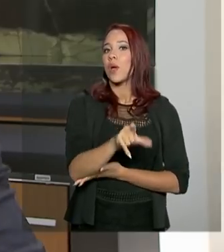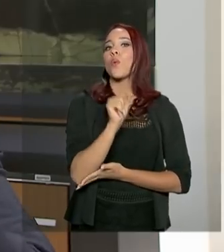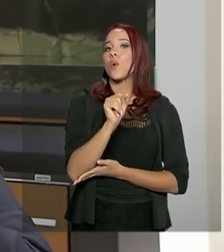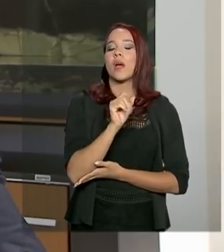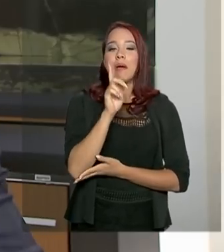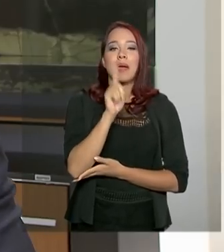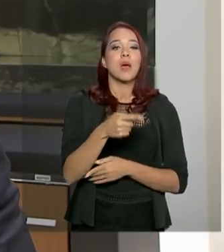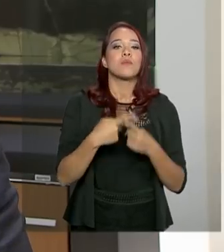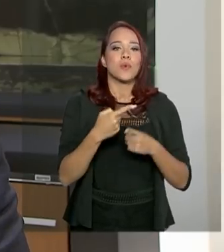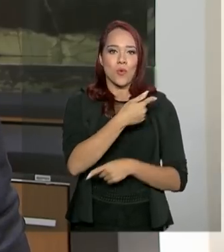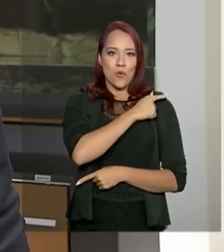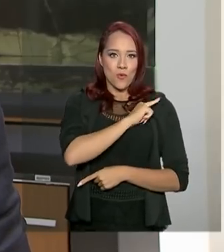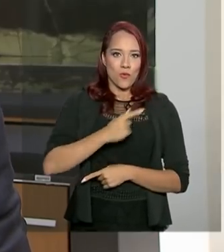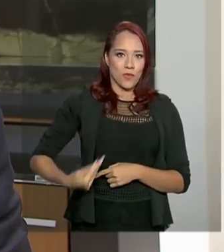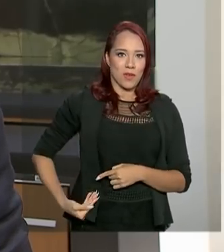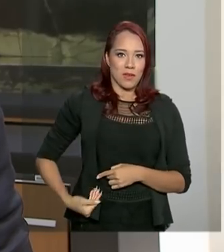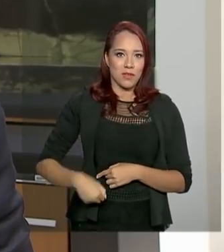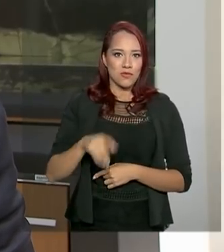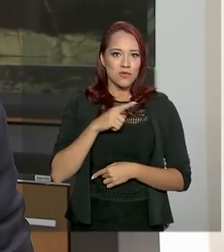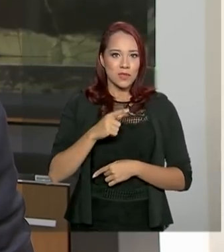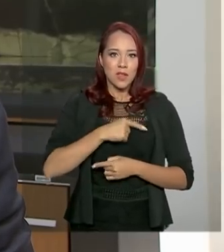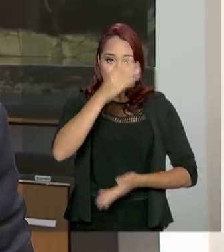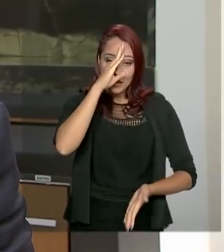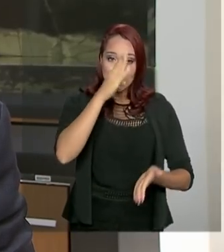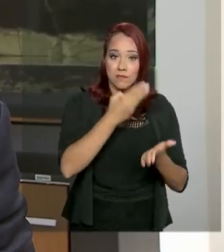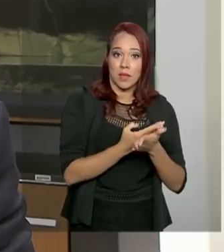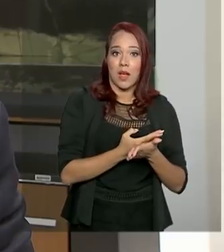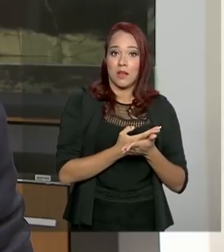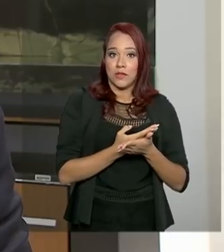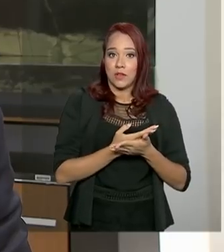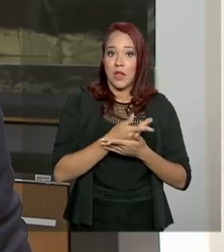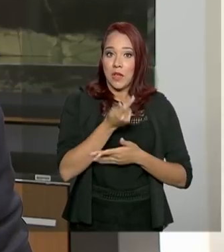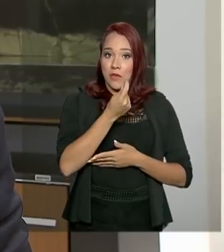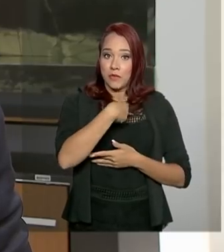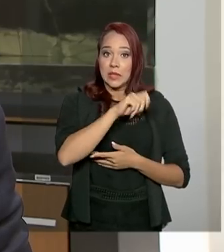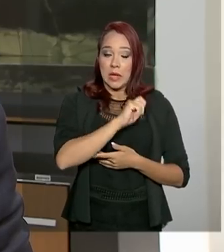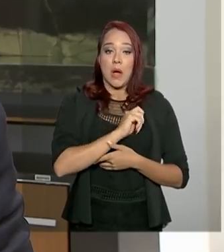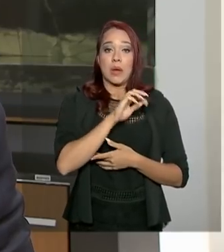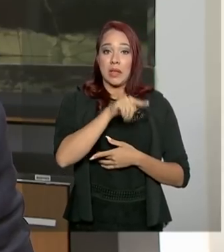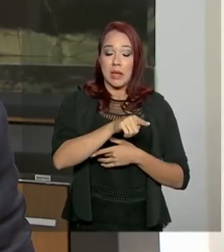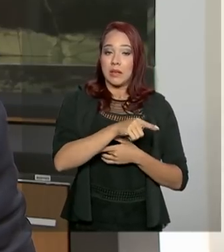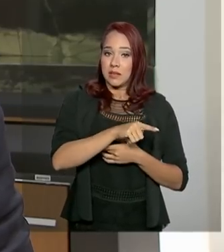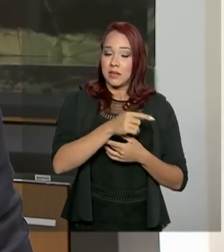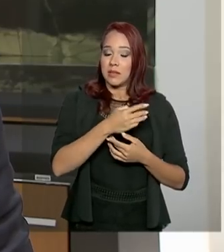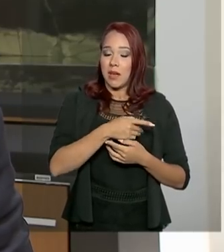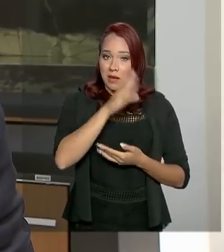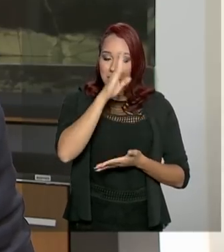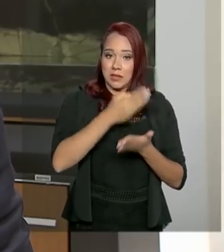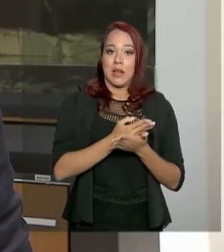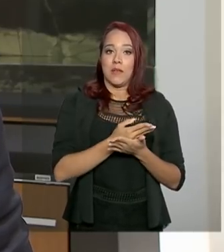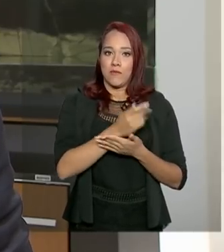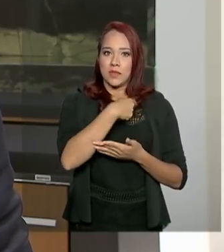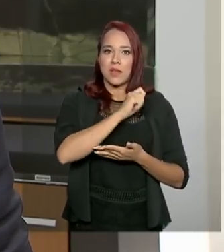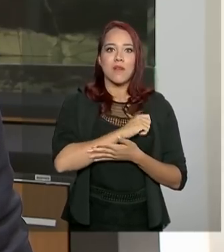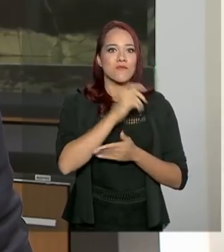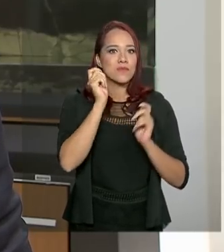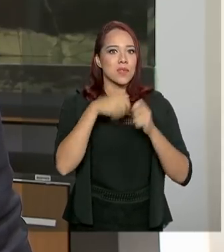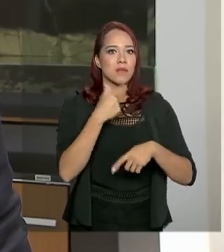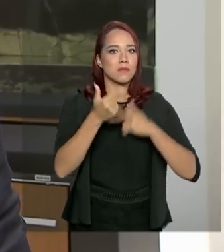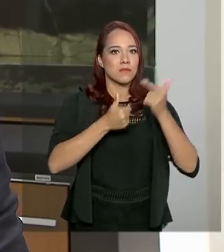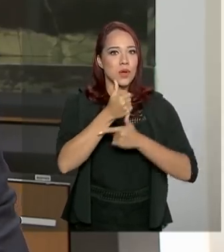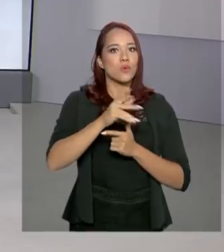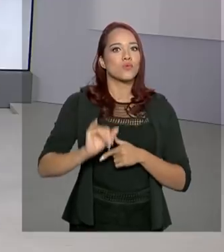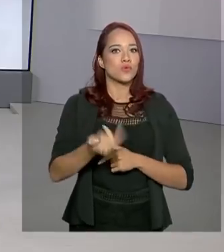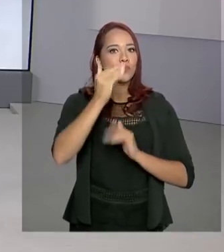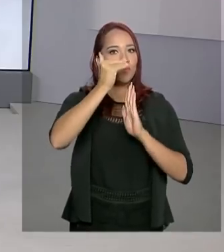o fato de o governo ter dado um choque de credibilidade fiscal. E esse choque de credibilidade fiscal nos permite trabalhar com juros muito